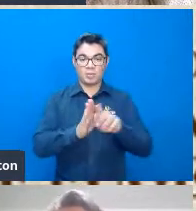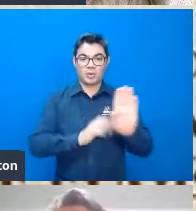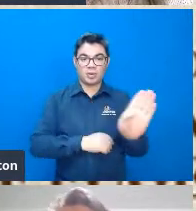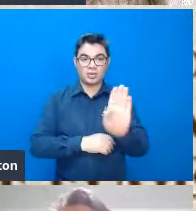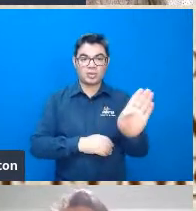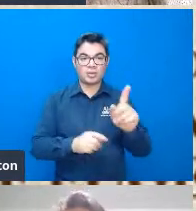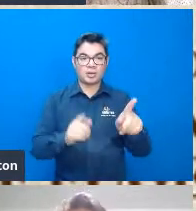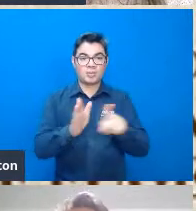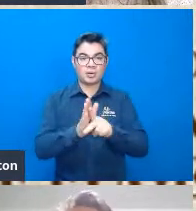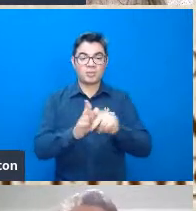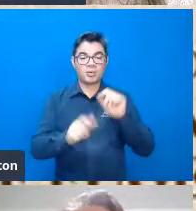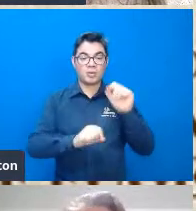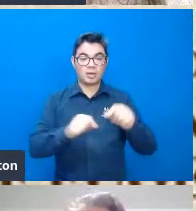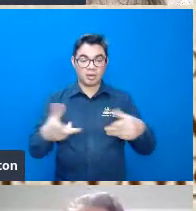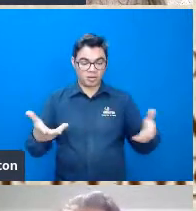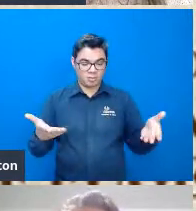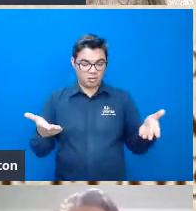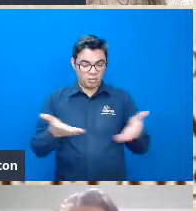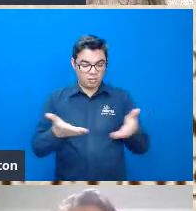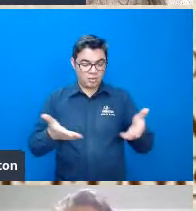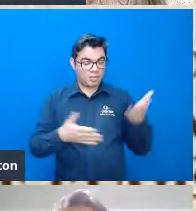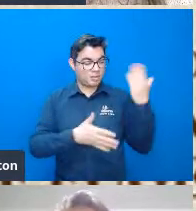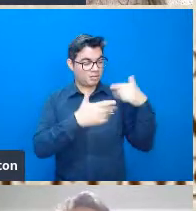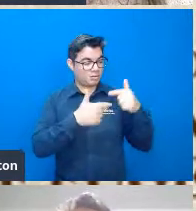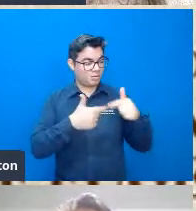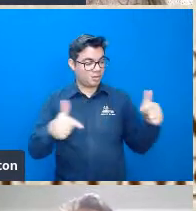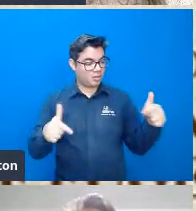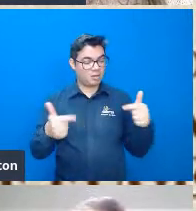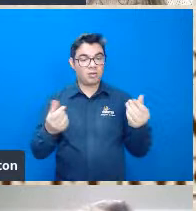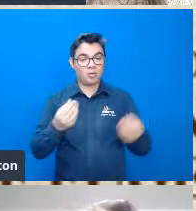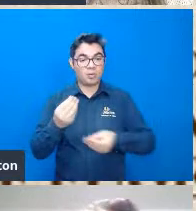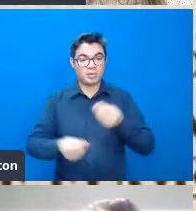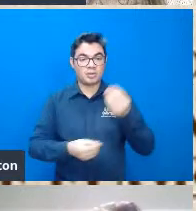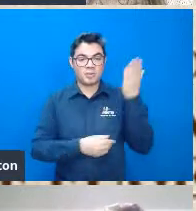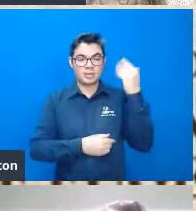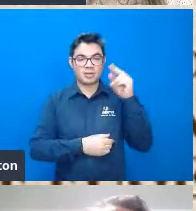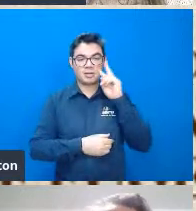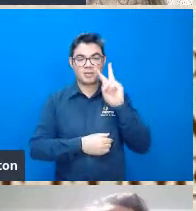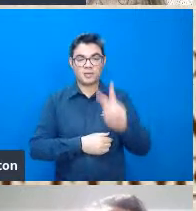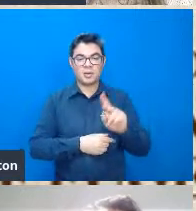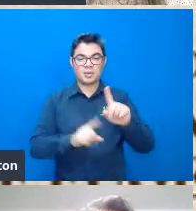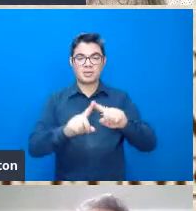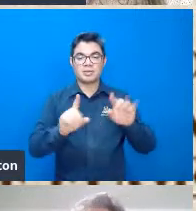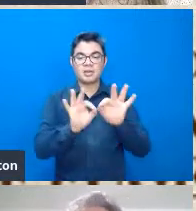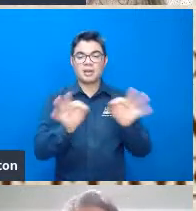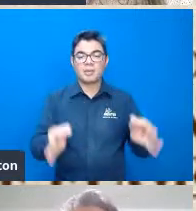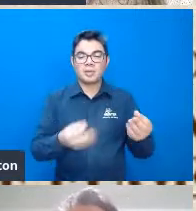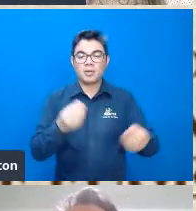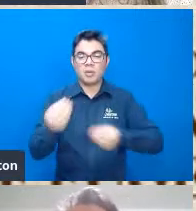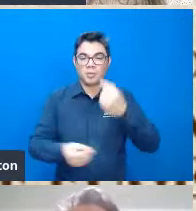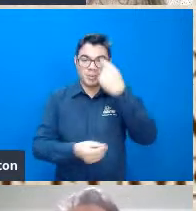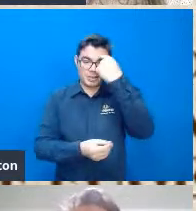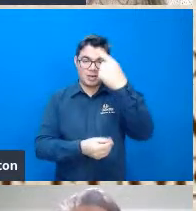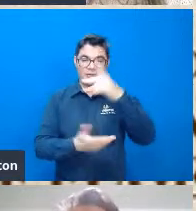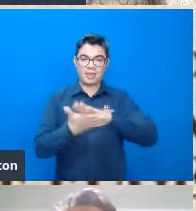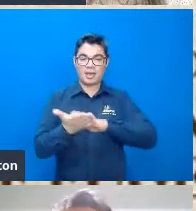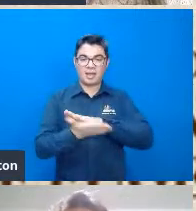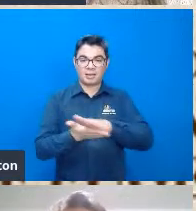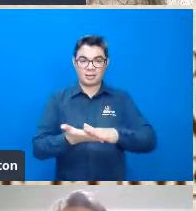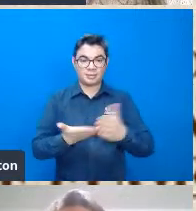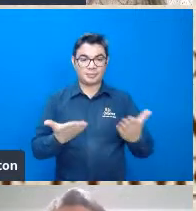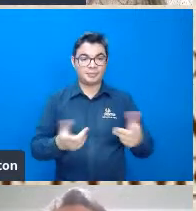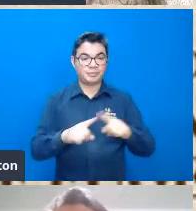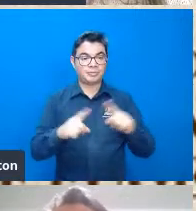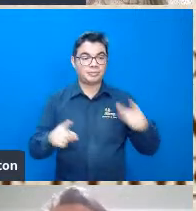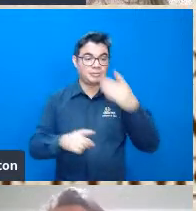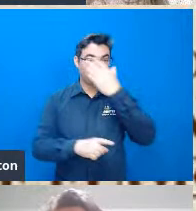rudimentares na época ou não existiam quando a gente olha para o passado a gente pensa poxa mas é um negócio tão simples como é que ninguém pensava nisso e a gente não